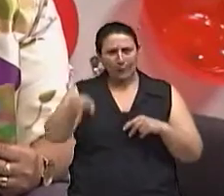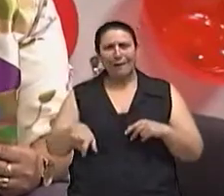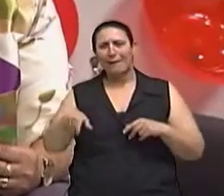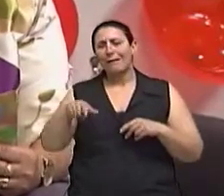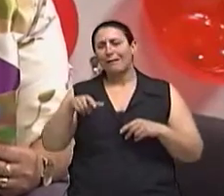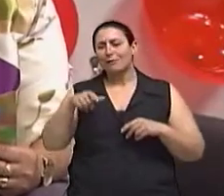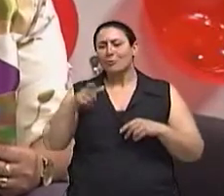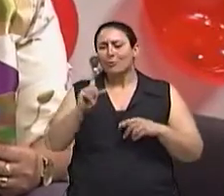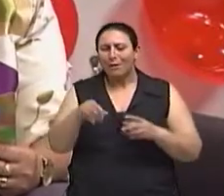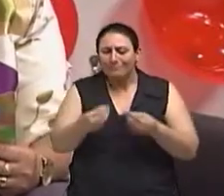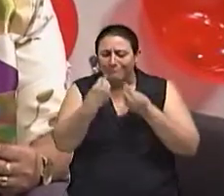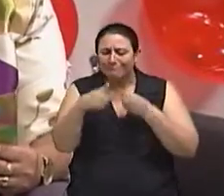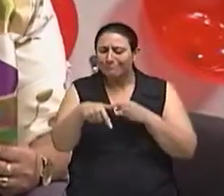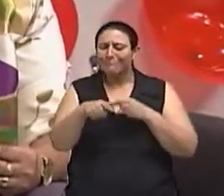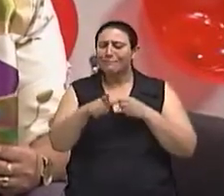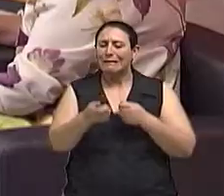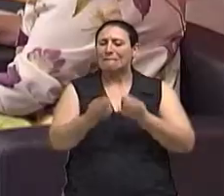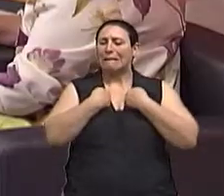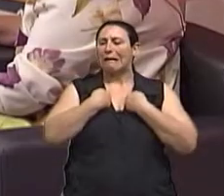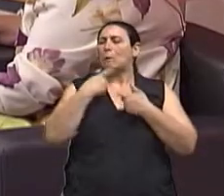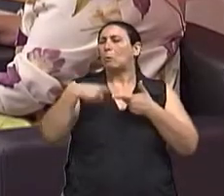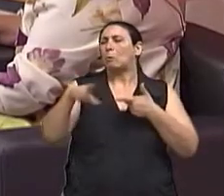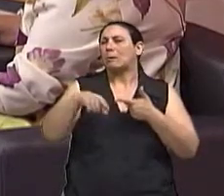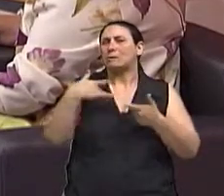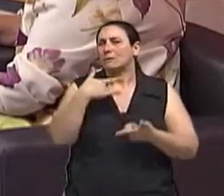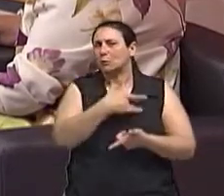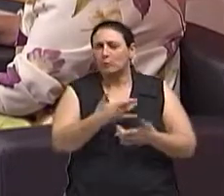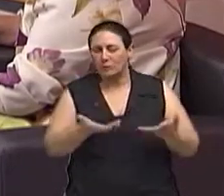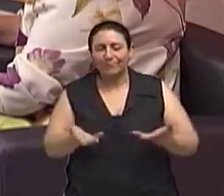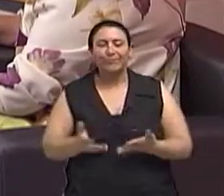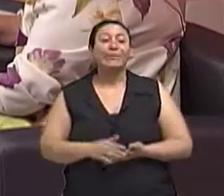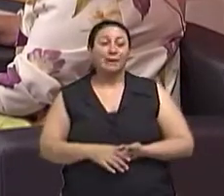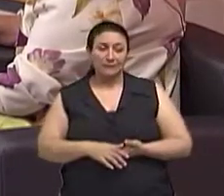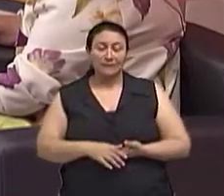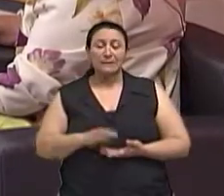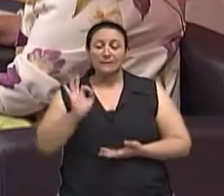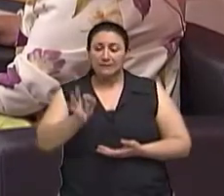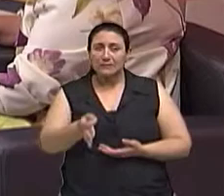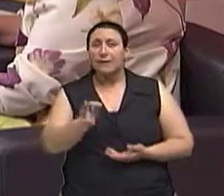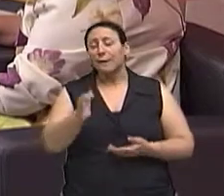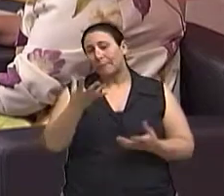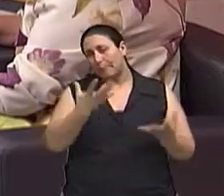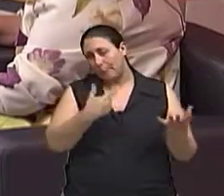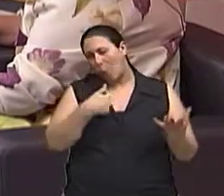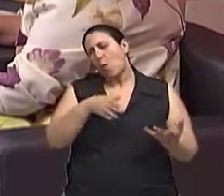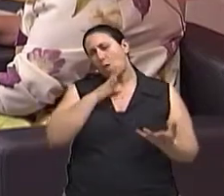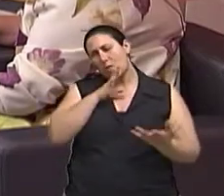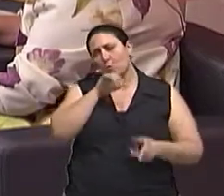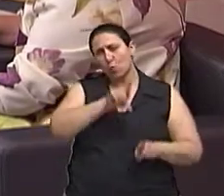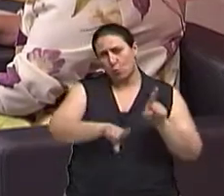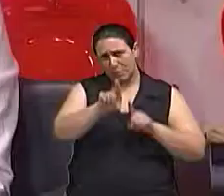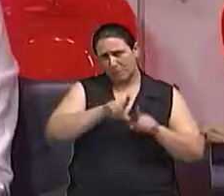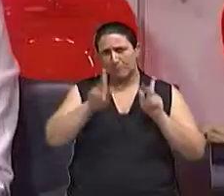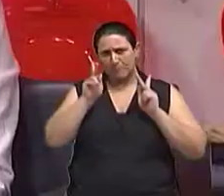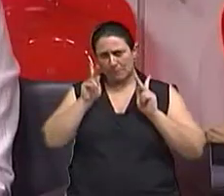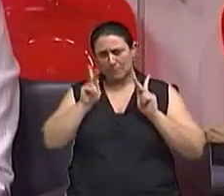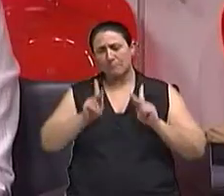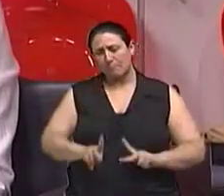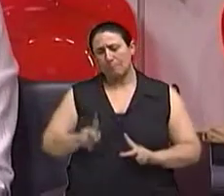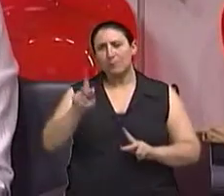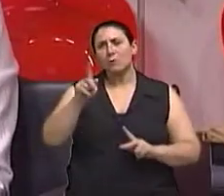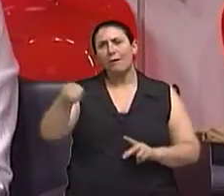carne, das proteínas no suplemento? Sim, Isabel. Eu até tenho algumas pacientes que são vegetarianas. Sim.